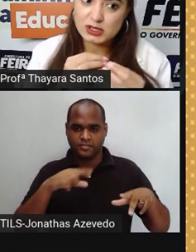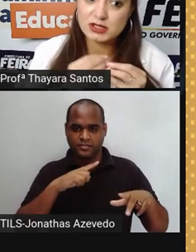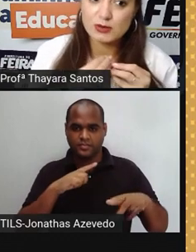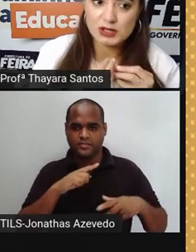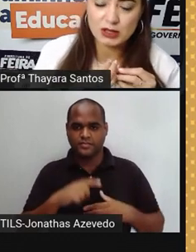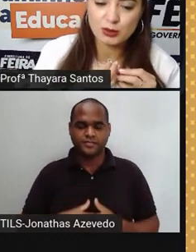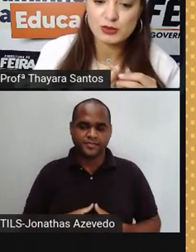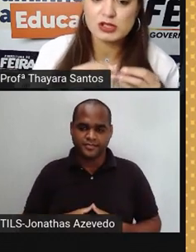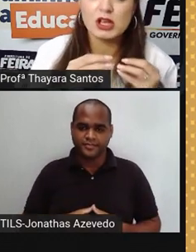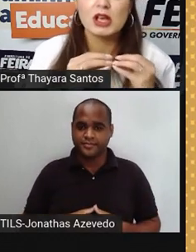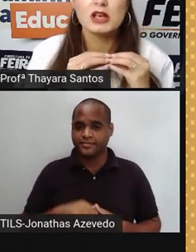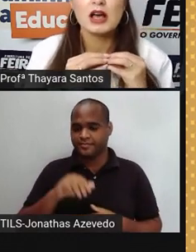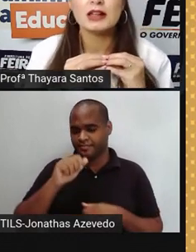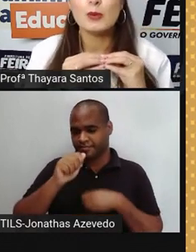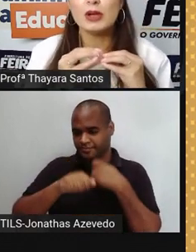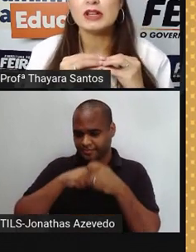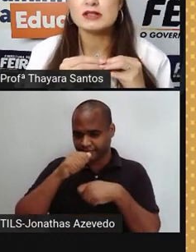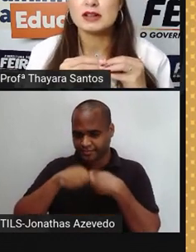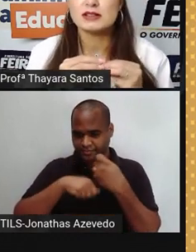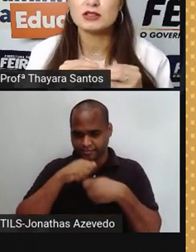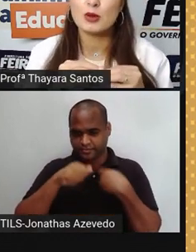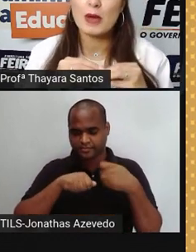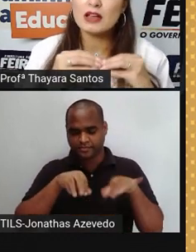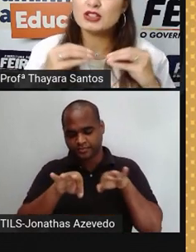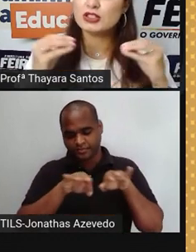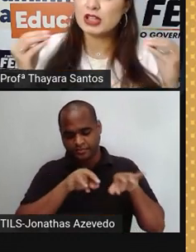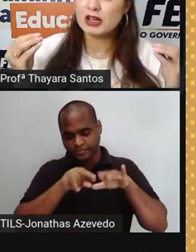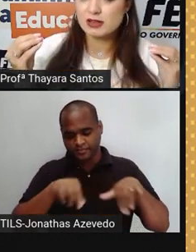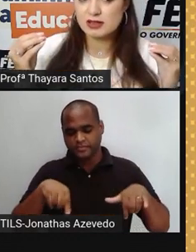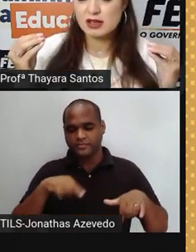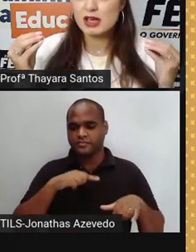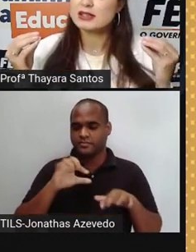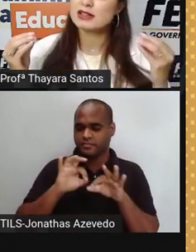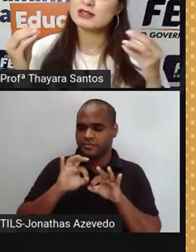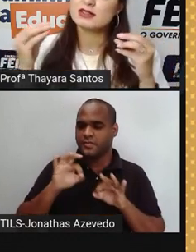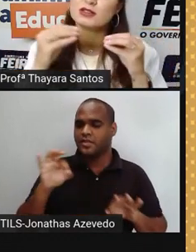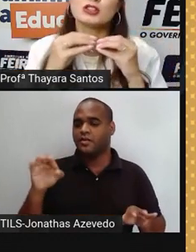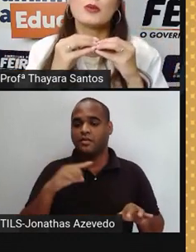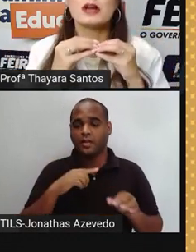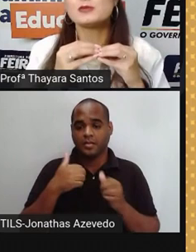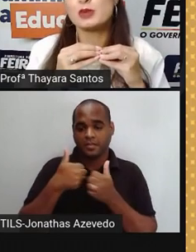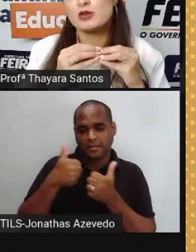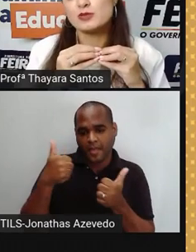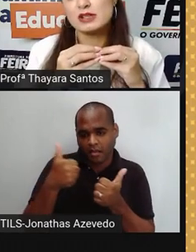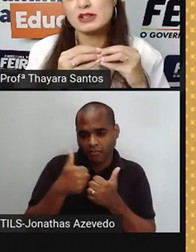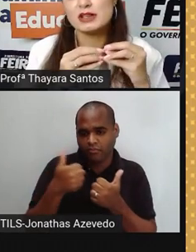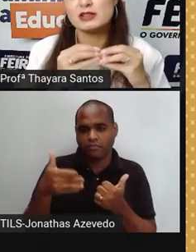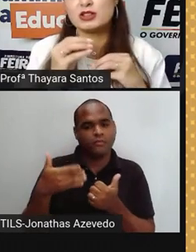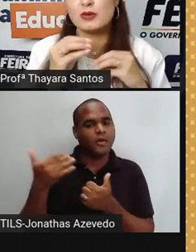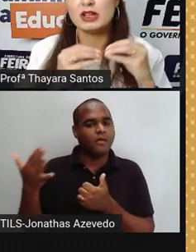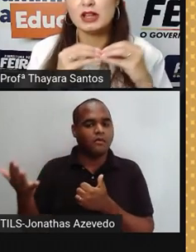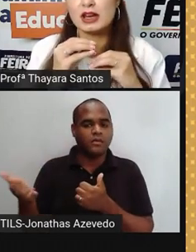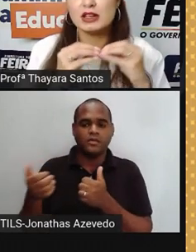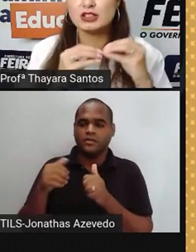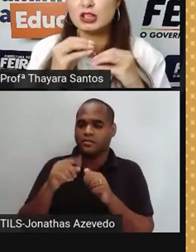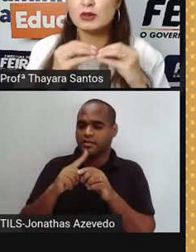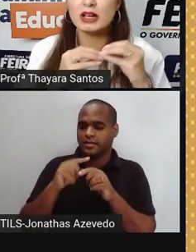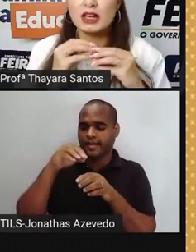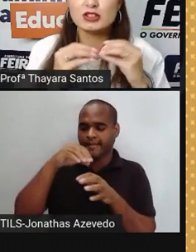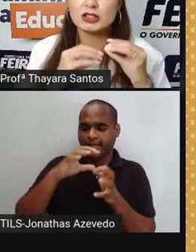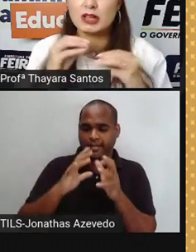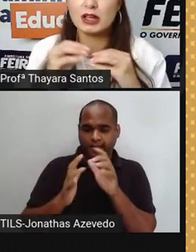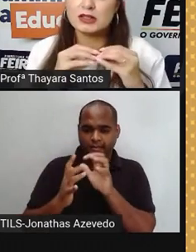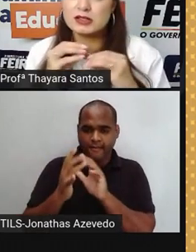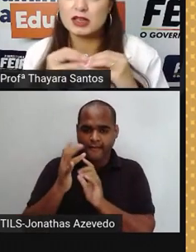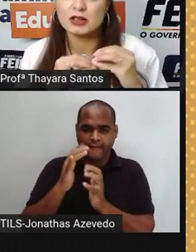partículas, que são os átomos, a depender se elas estão mais distantes, se elas estão mais próximas, se elas estão interagindo